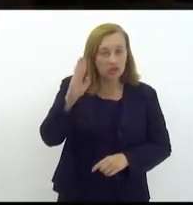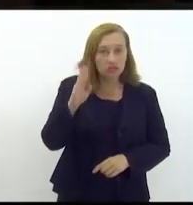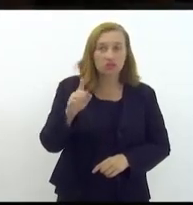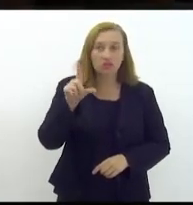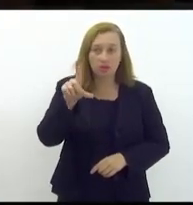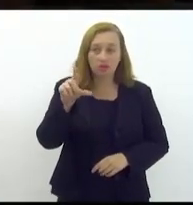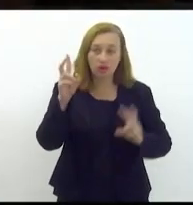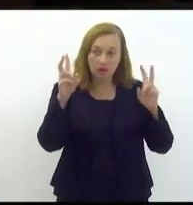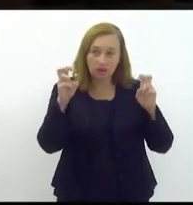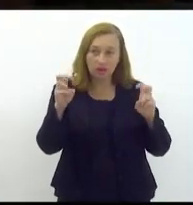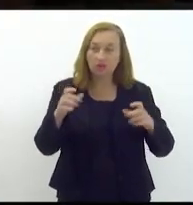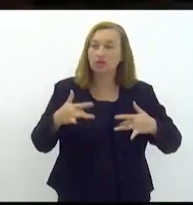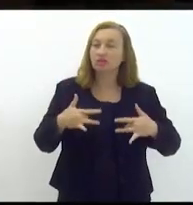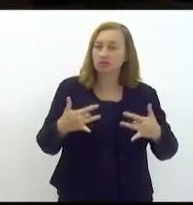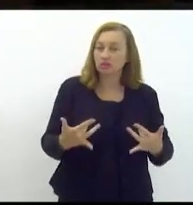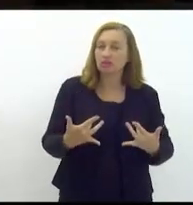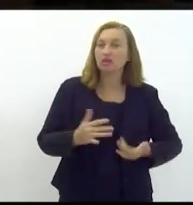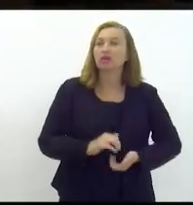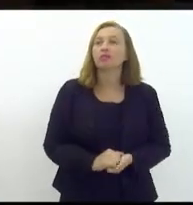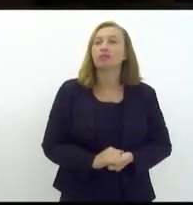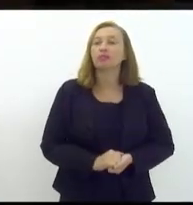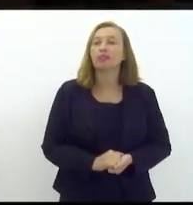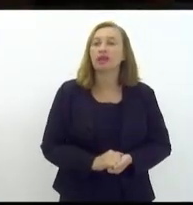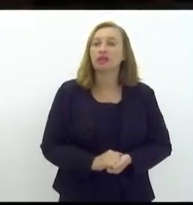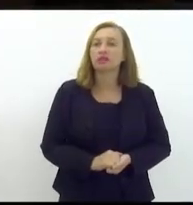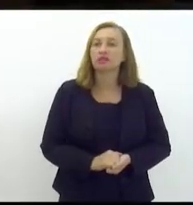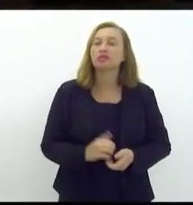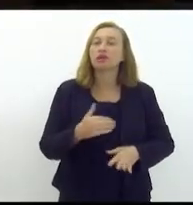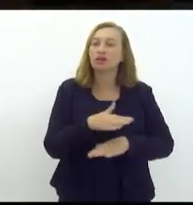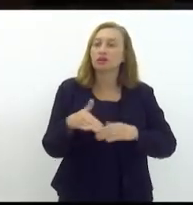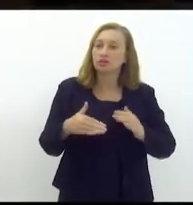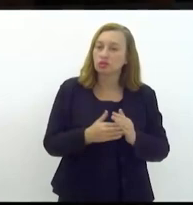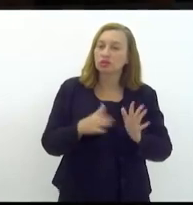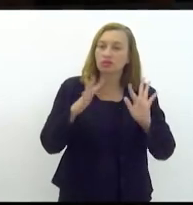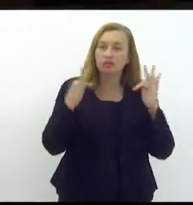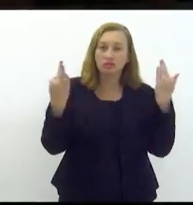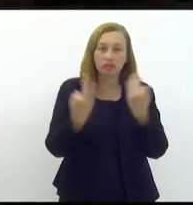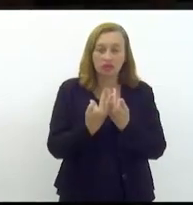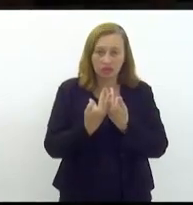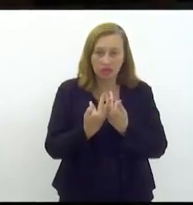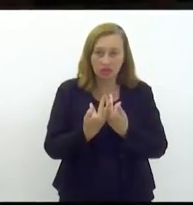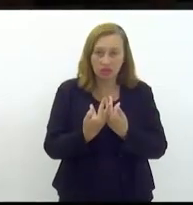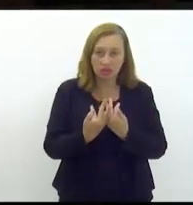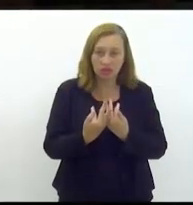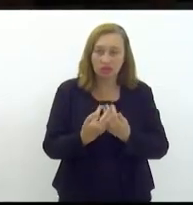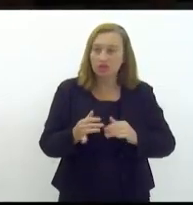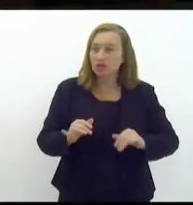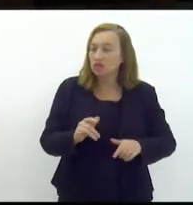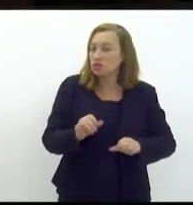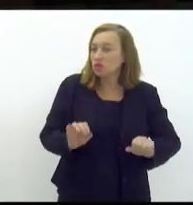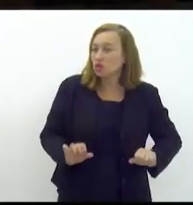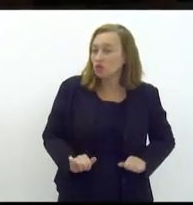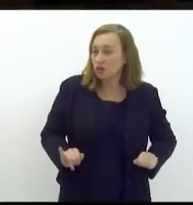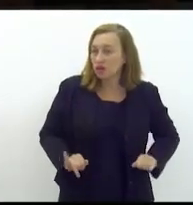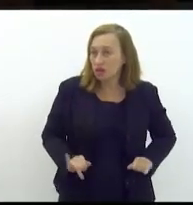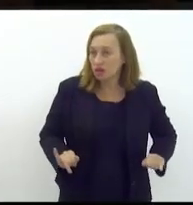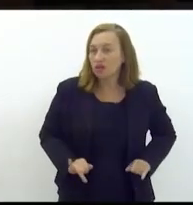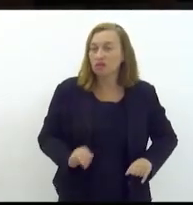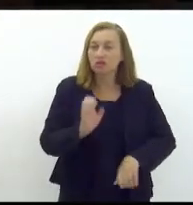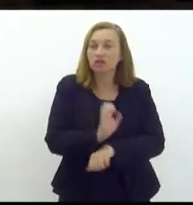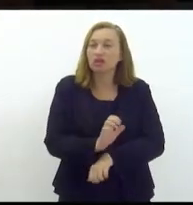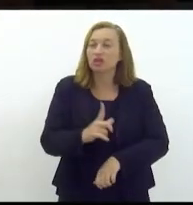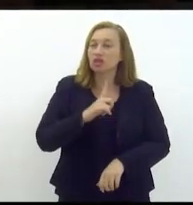deixar a minha solidariedade a todos aqueles familiares de vítimas do Estado que tiveram na